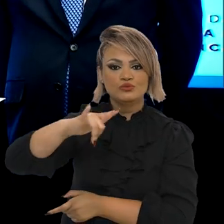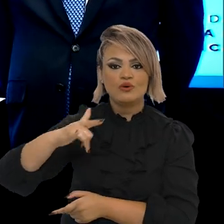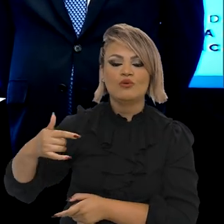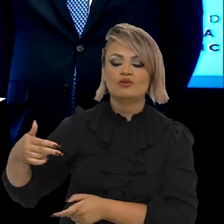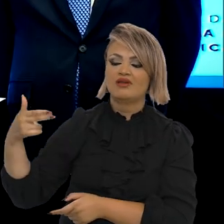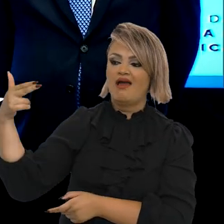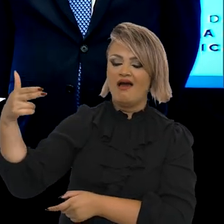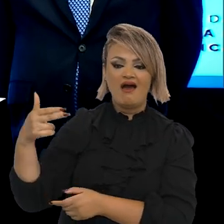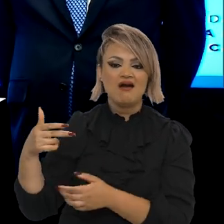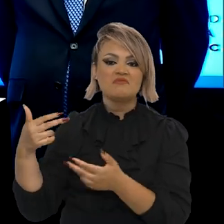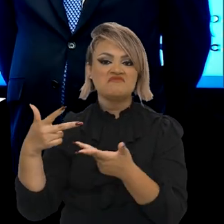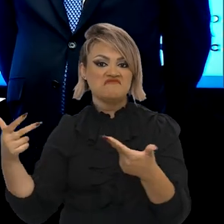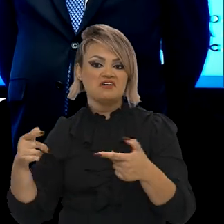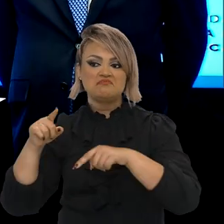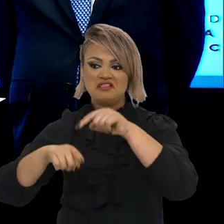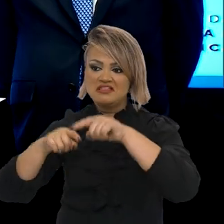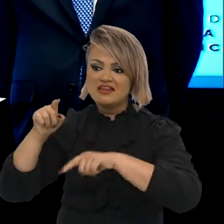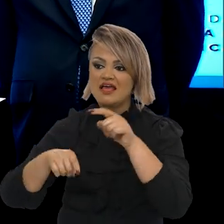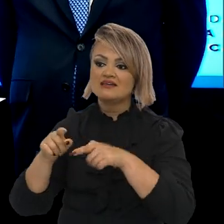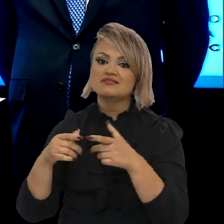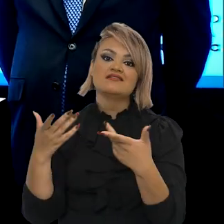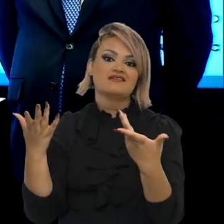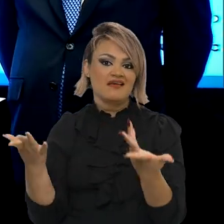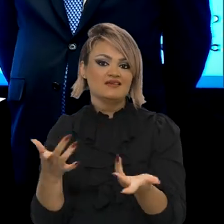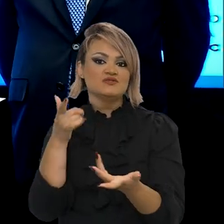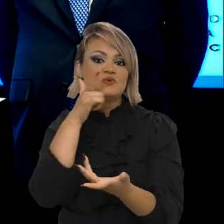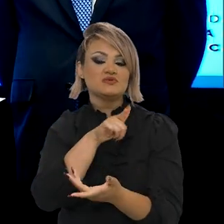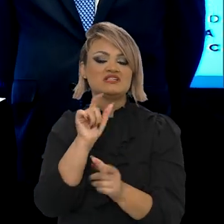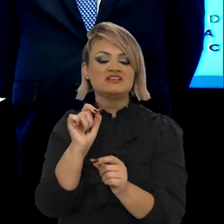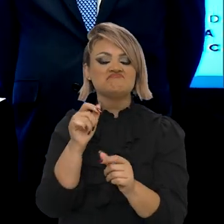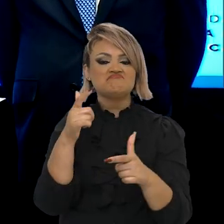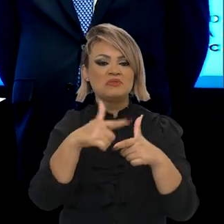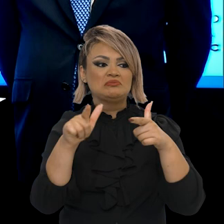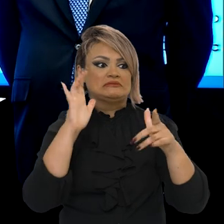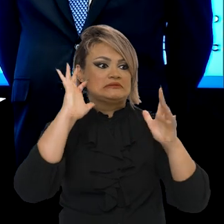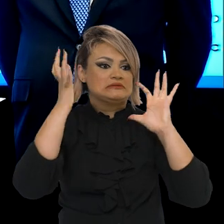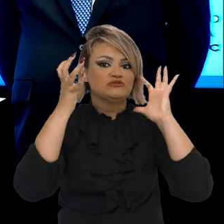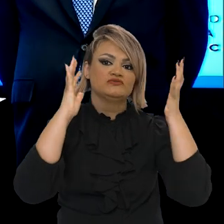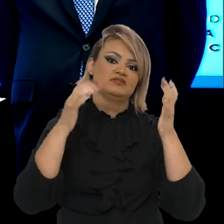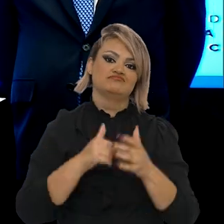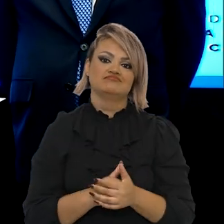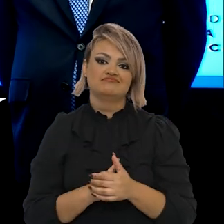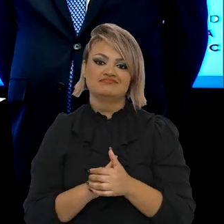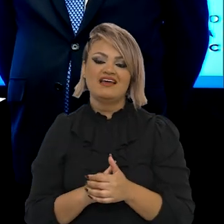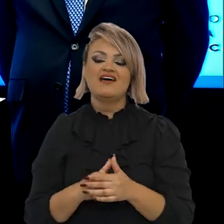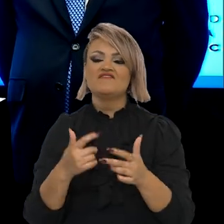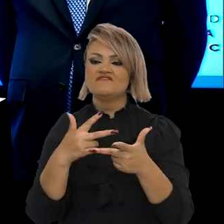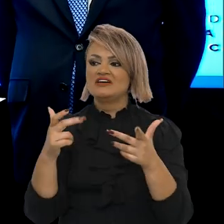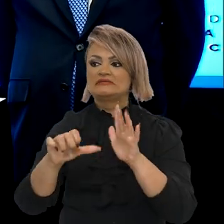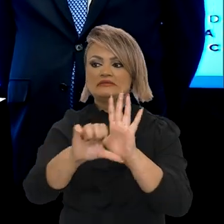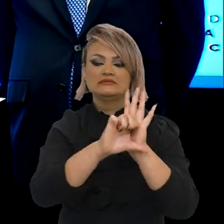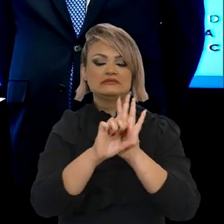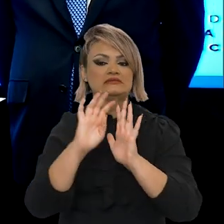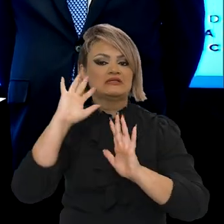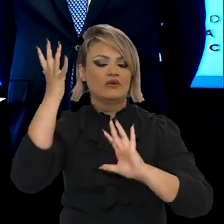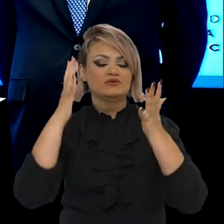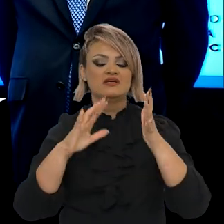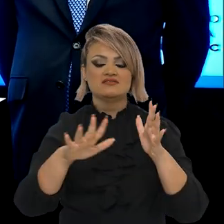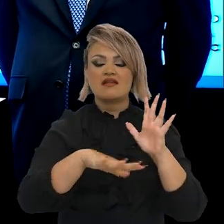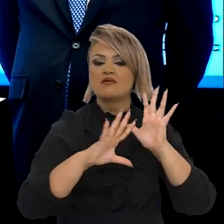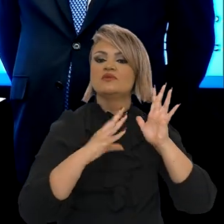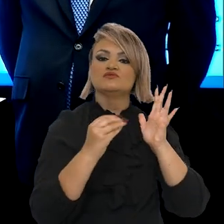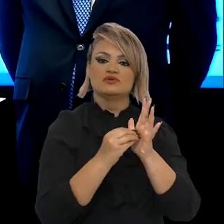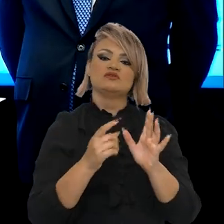armamentos, aviões e com isso nós conseguimos enfrentar esse novo patamar do crime na